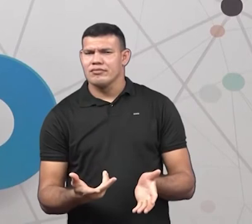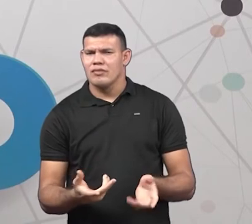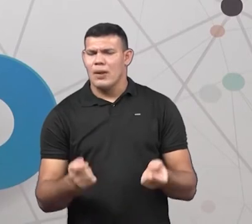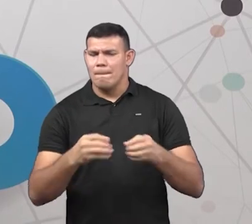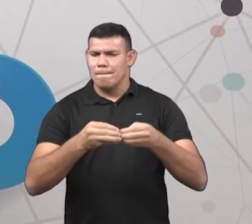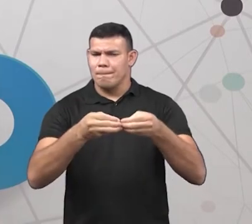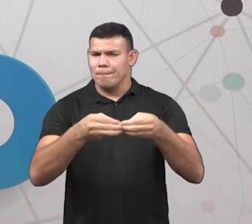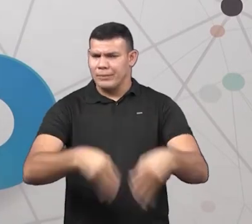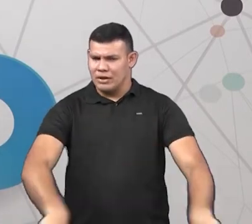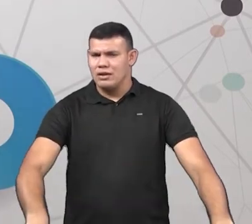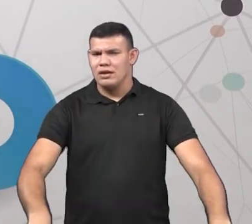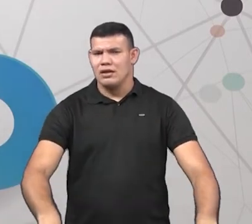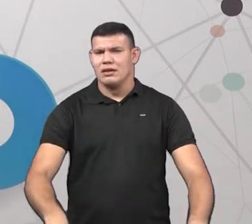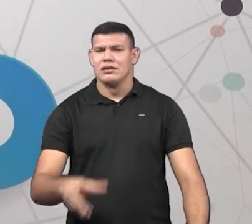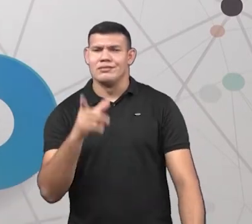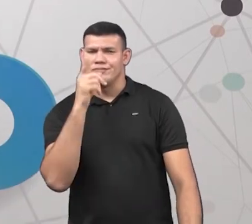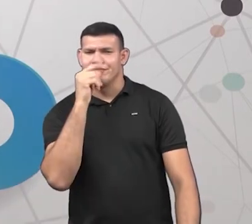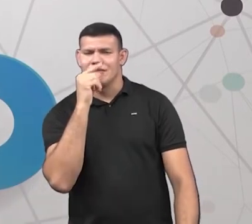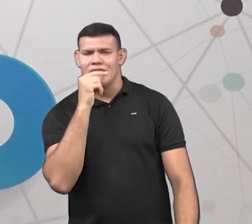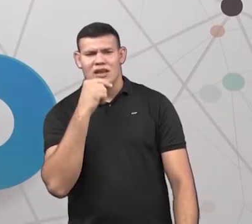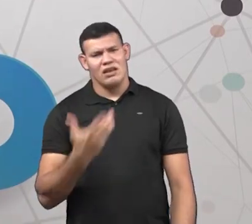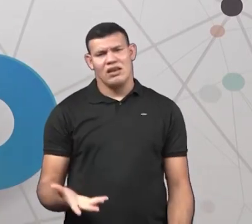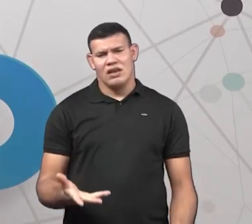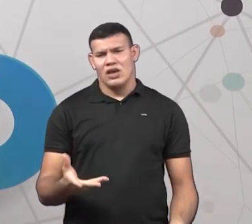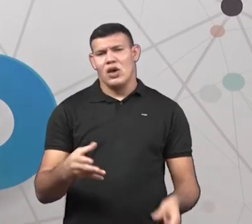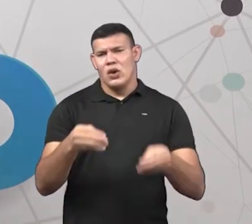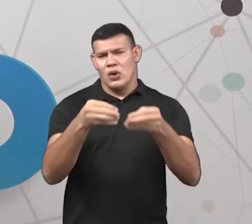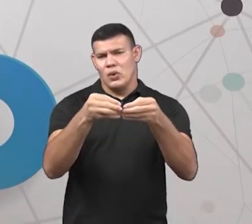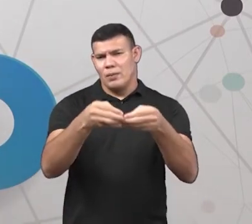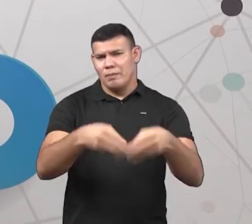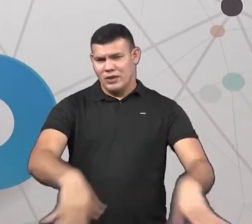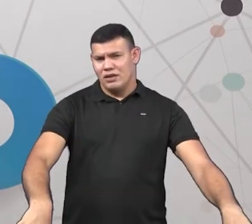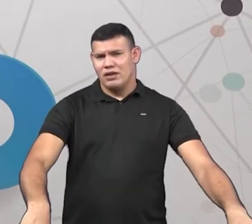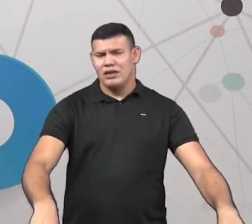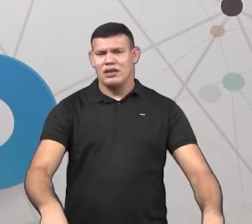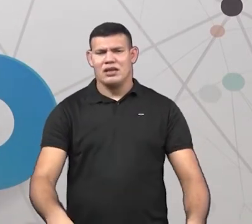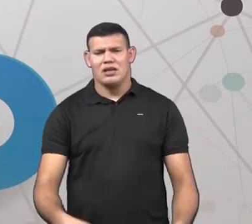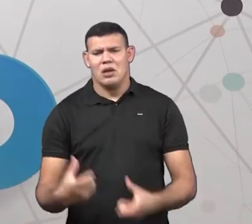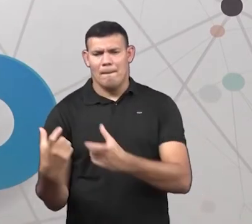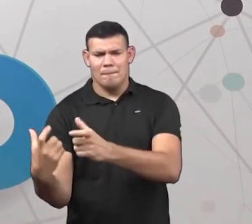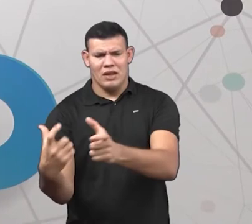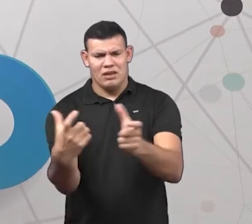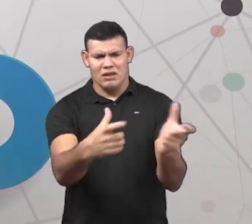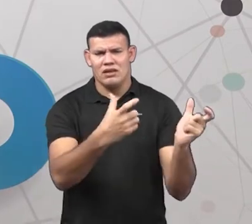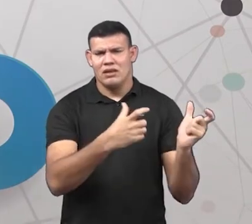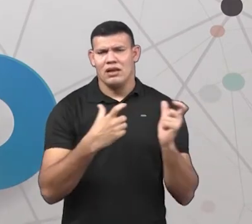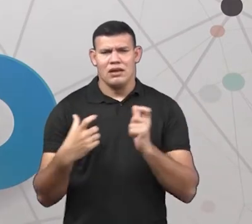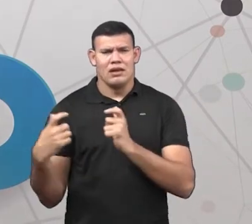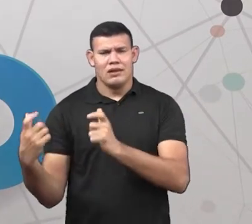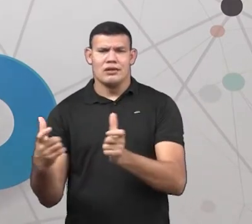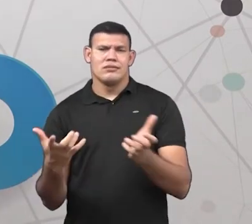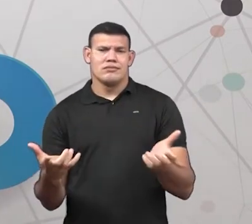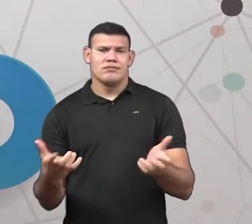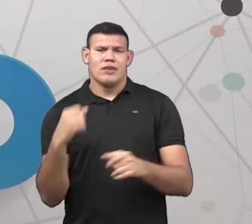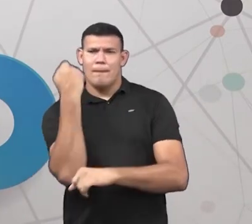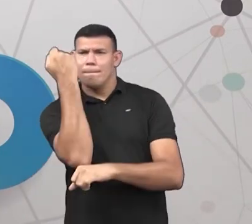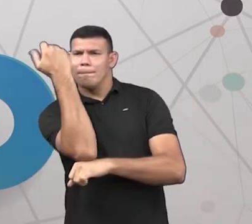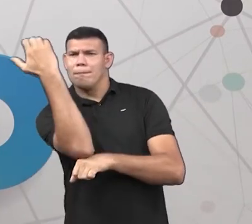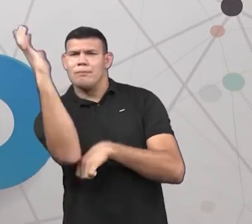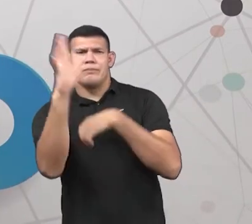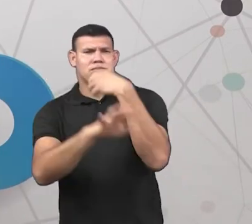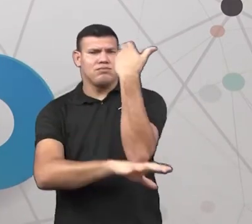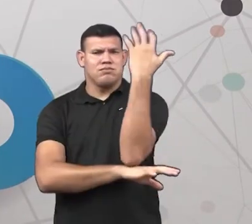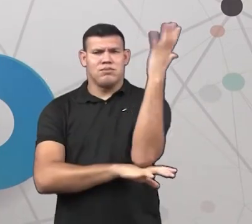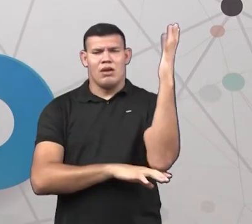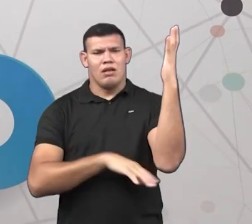Existem lugares que a água já é bem escassa. Existem lugares que não tem quase árvores.